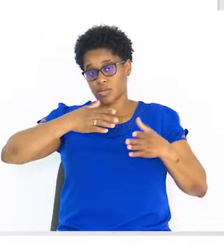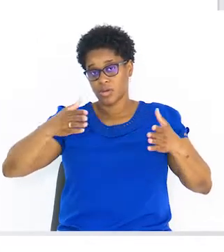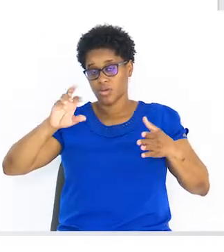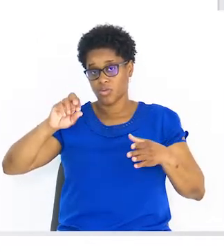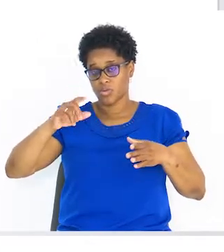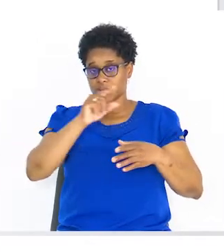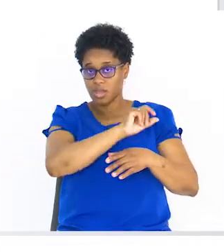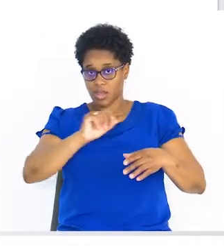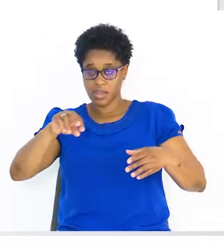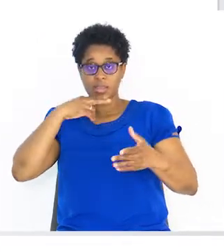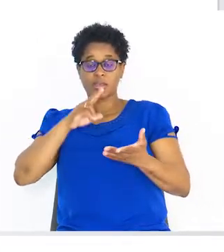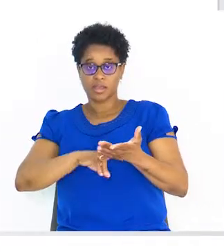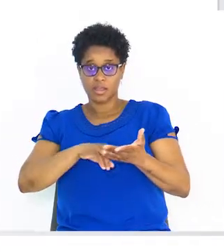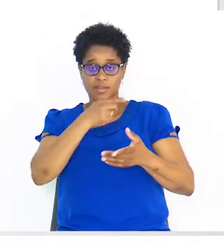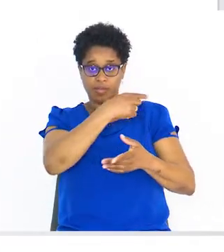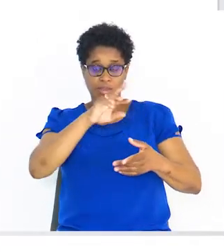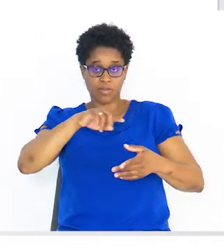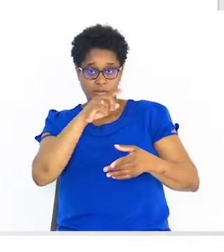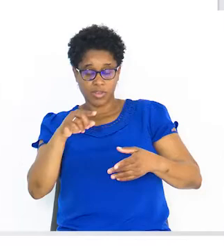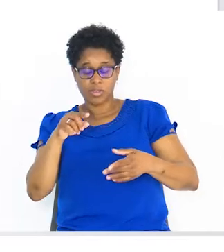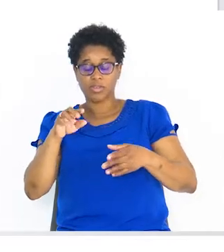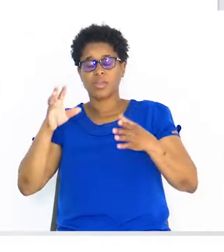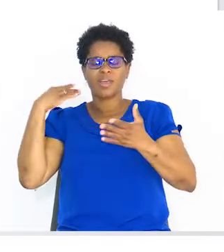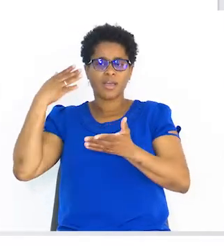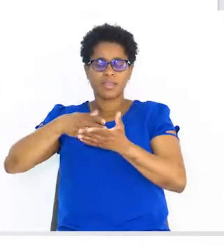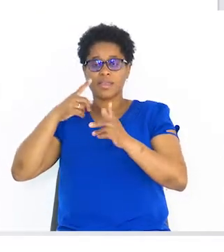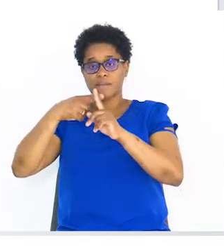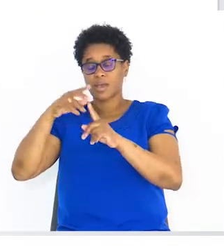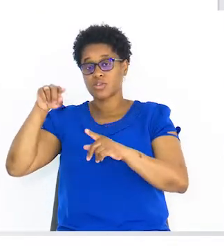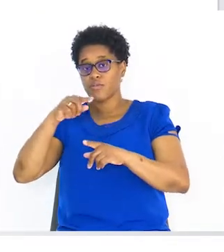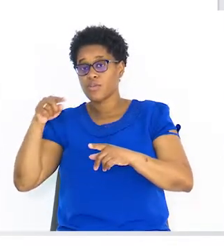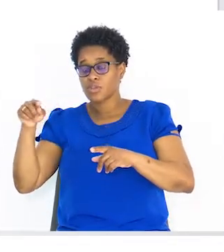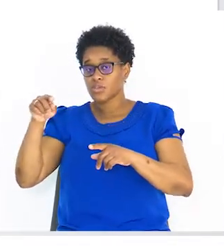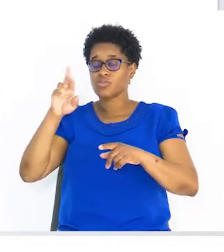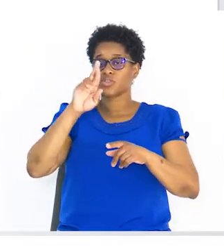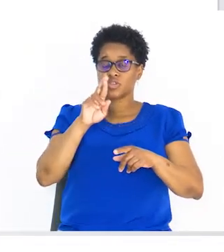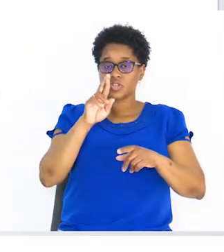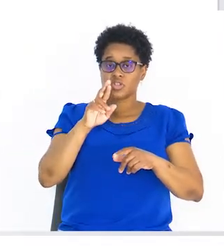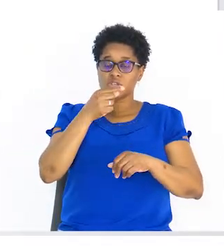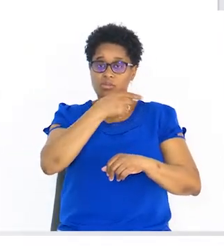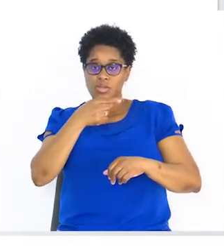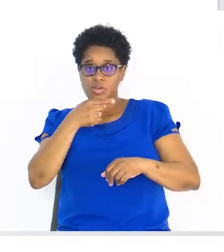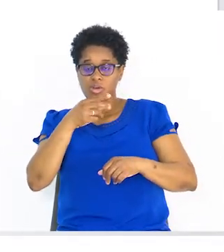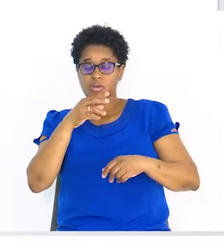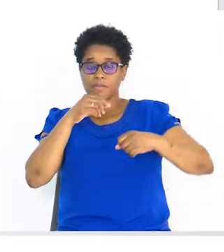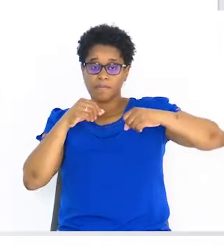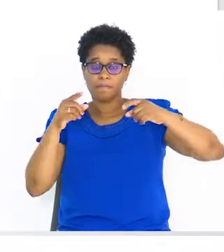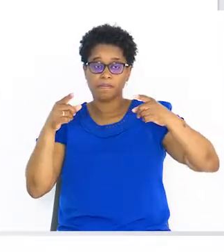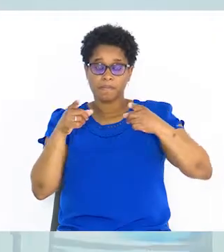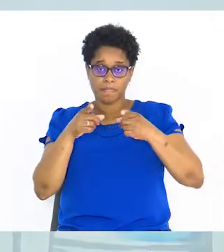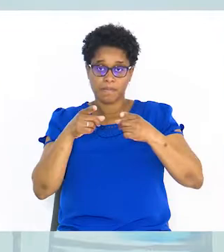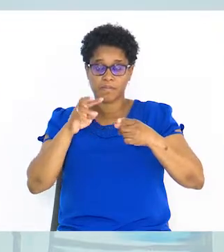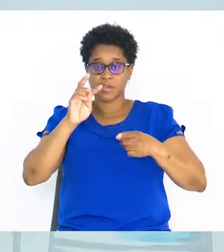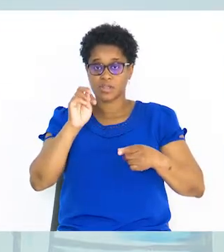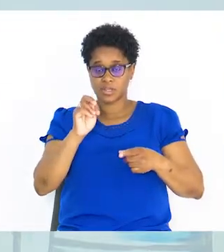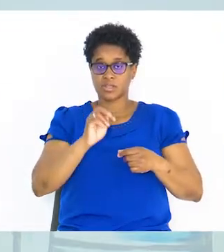na reta real. De menos infinito até mais infinito. x menor que 3. Bola que